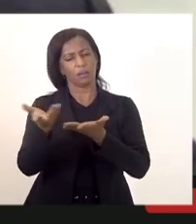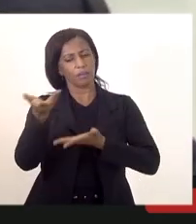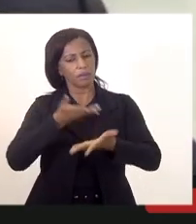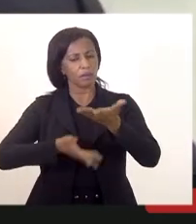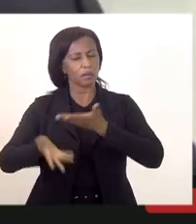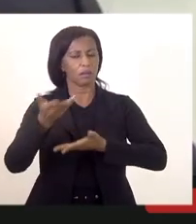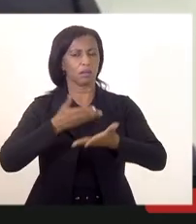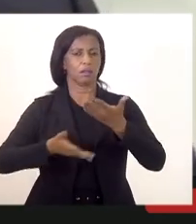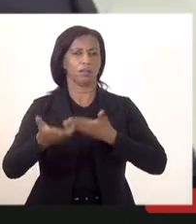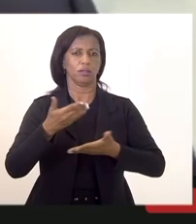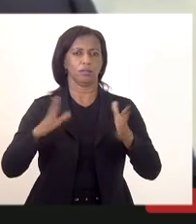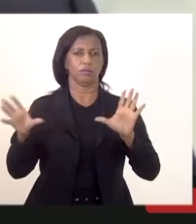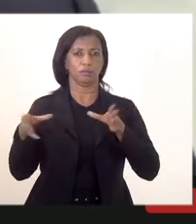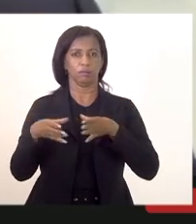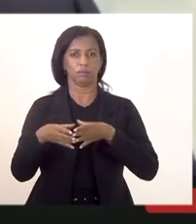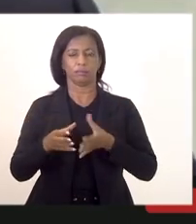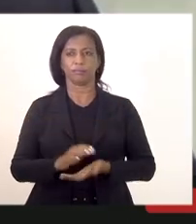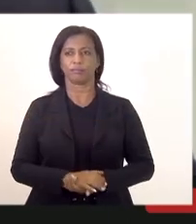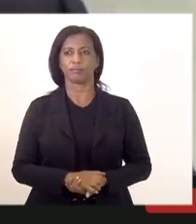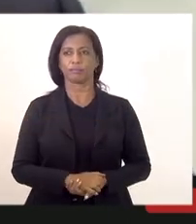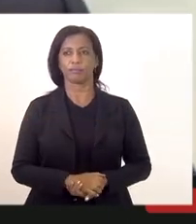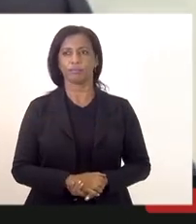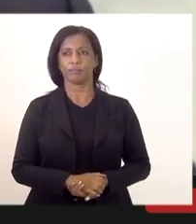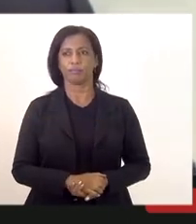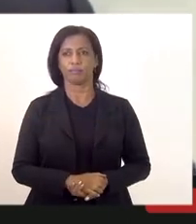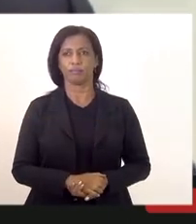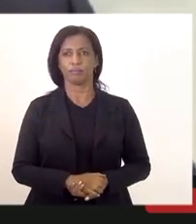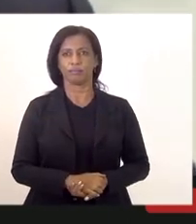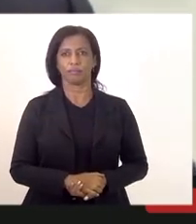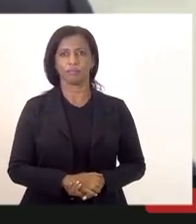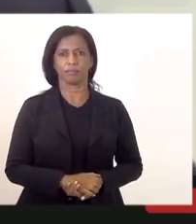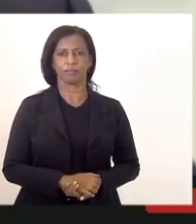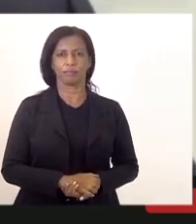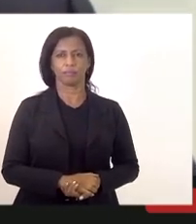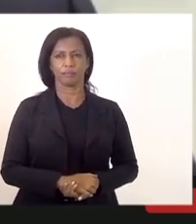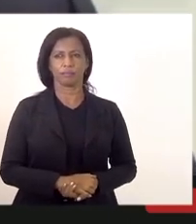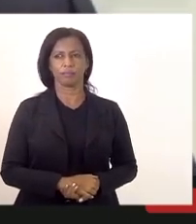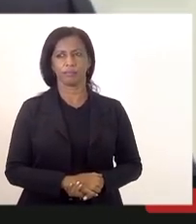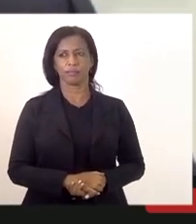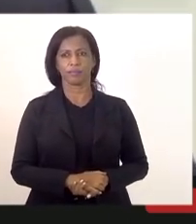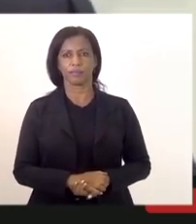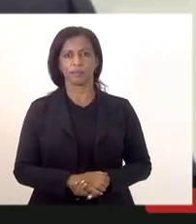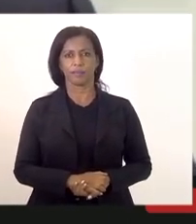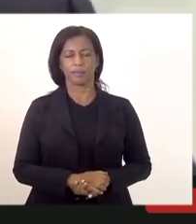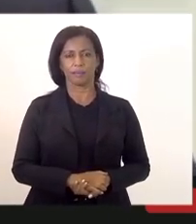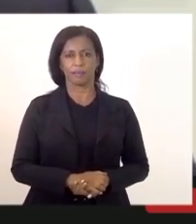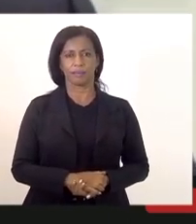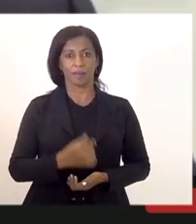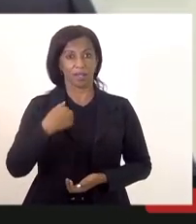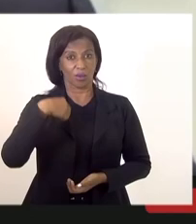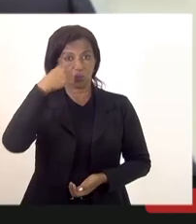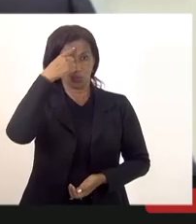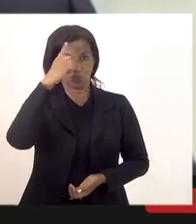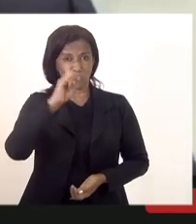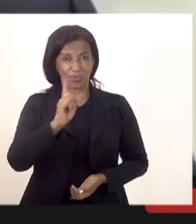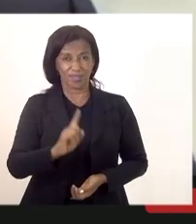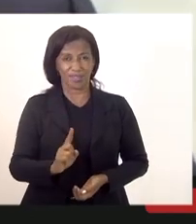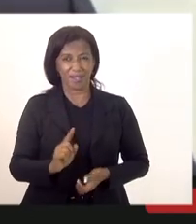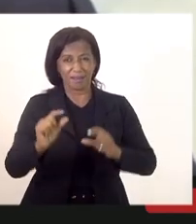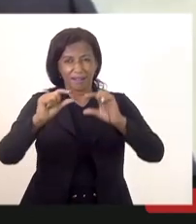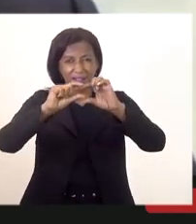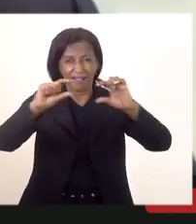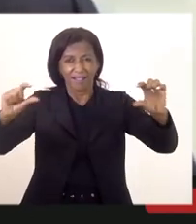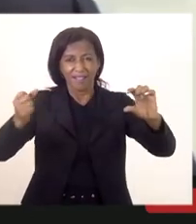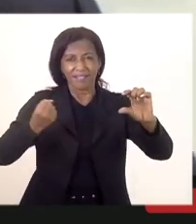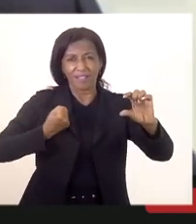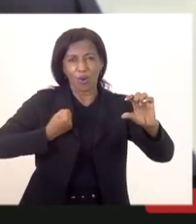sempre conosco vou passar a palavra eu não sei a imagem tá escura e na tua legenda tá o número do teu celular aqui ó a